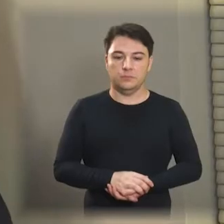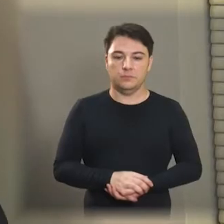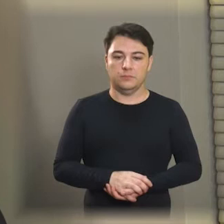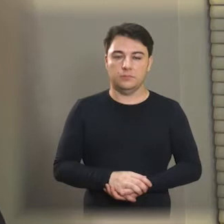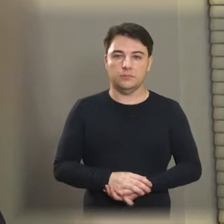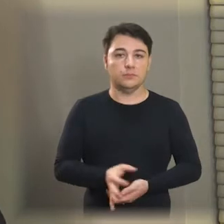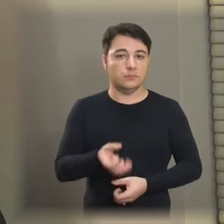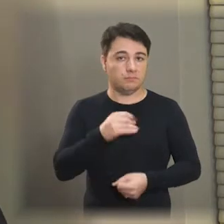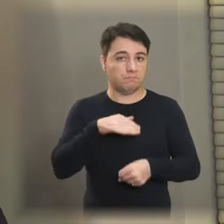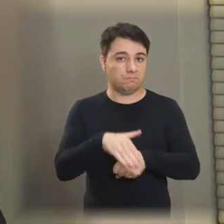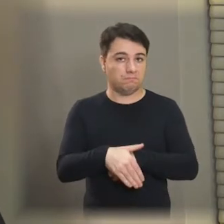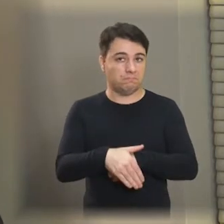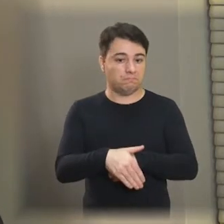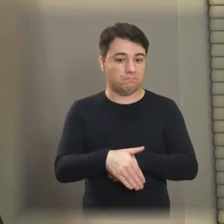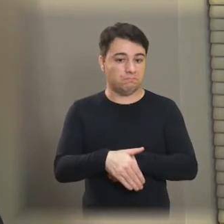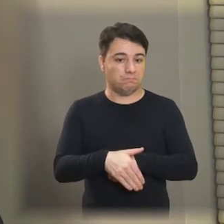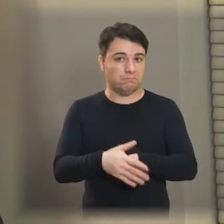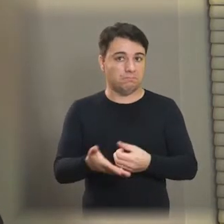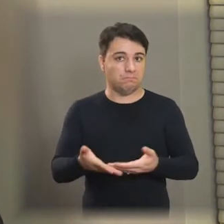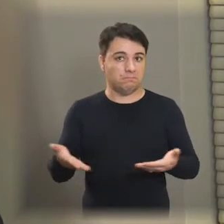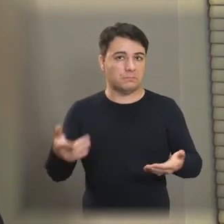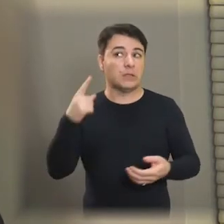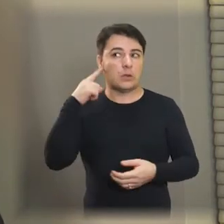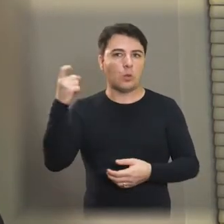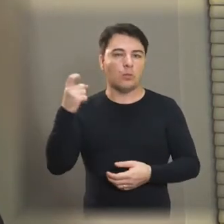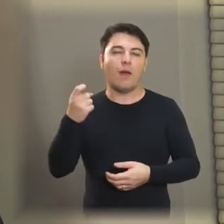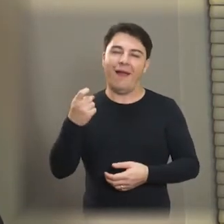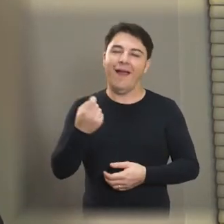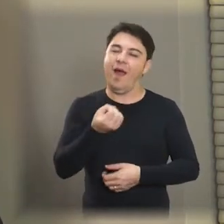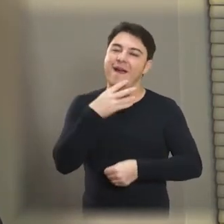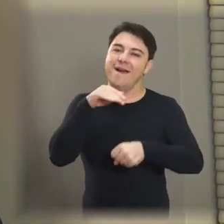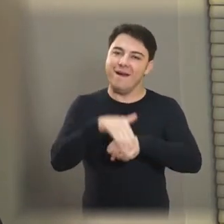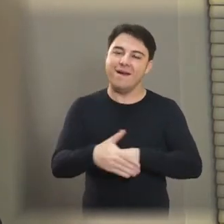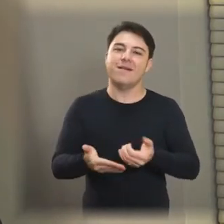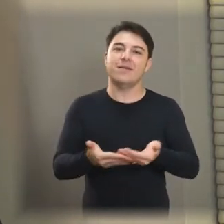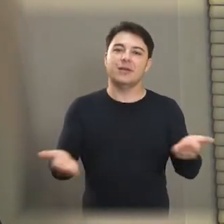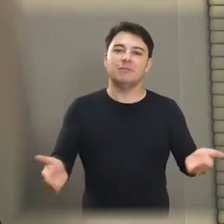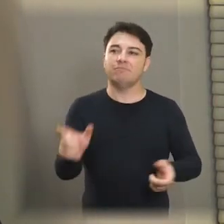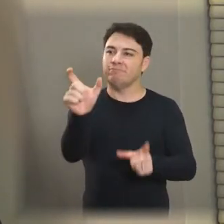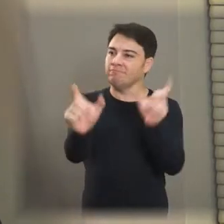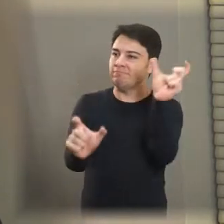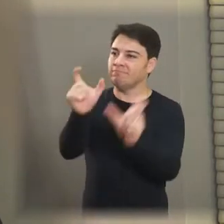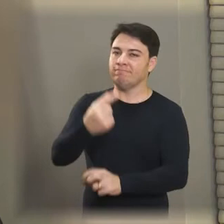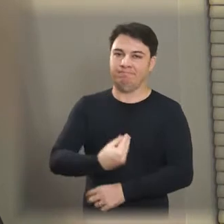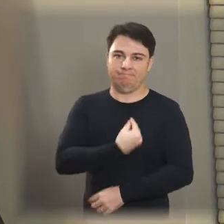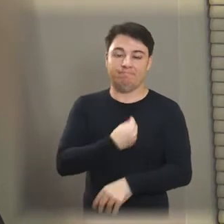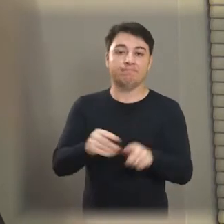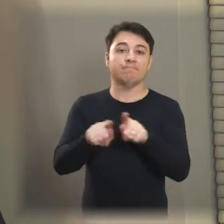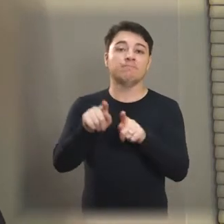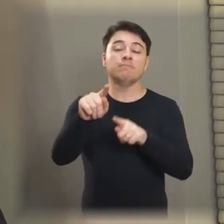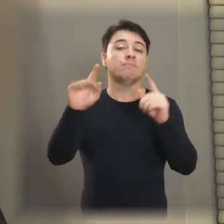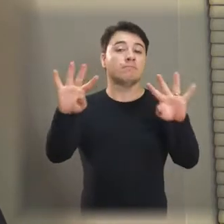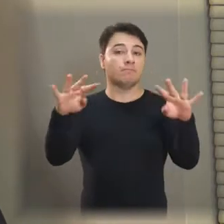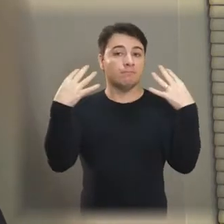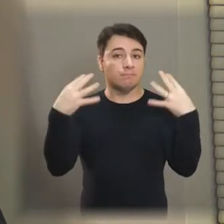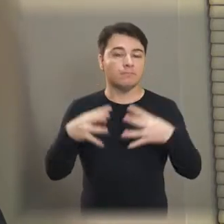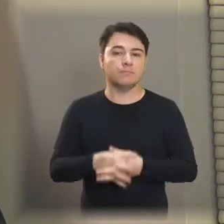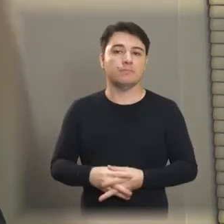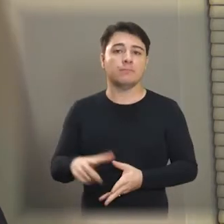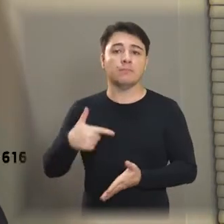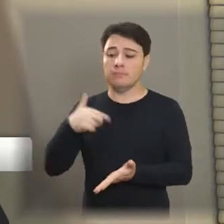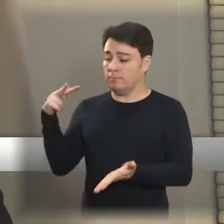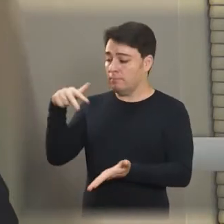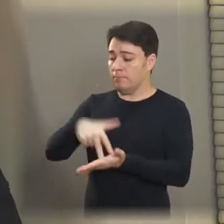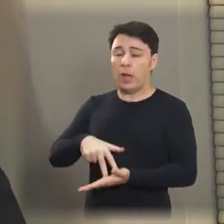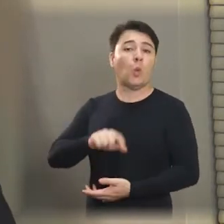Uma boa noite a todos que estão presentes, que nos assistem. Eu venho aqui mais